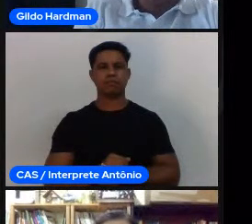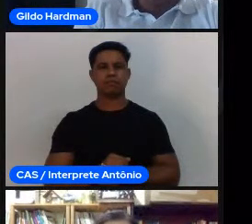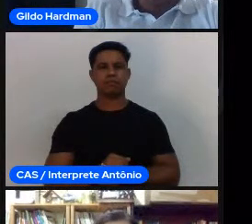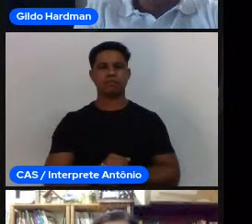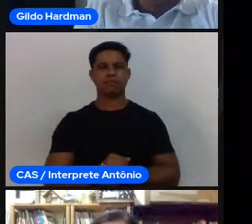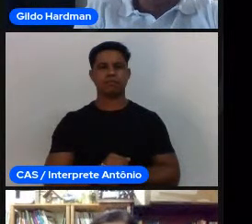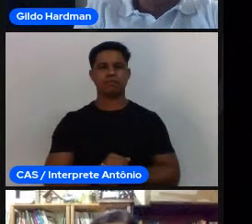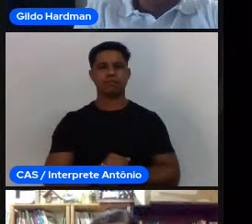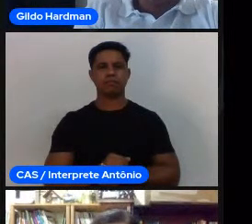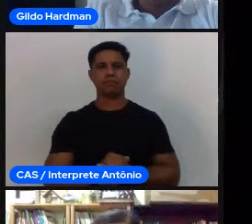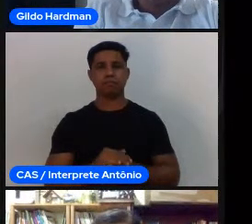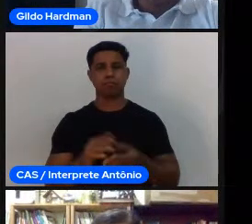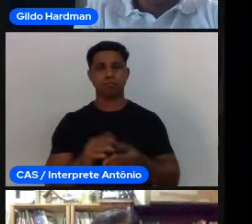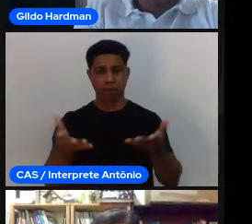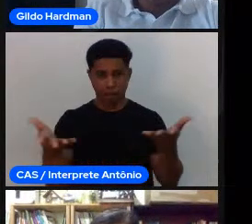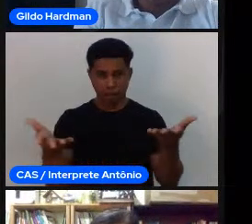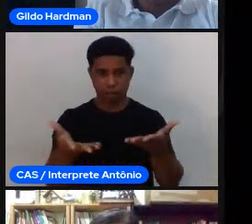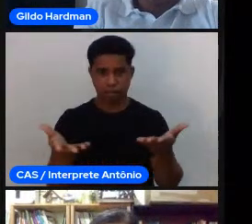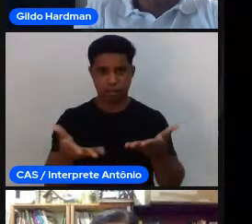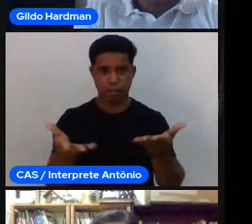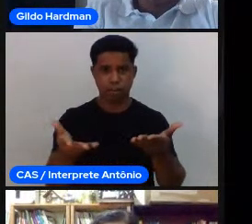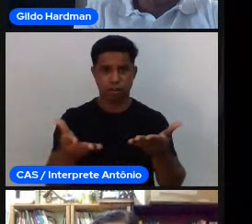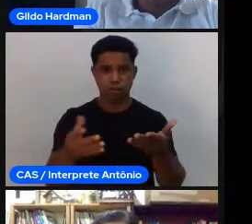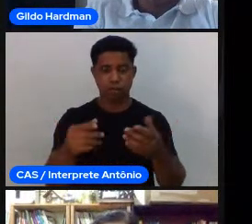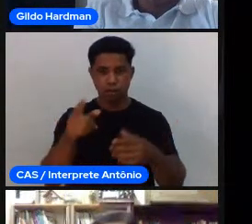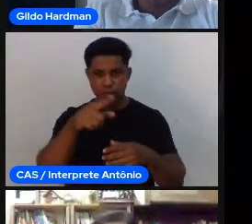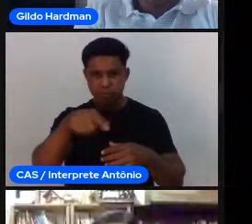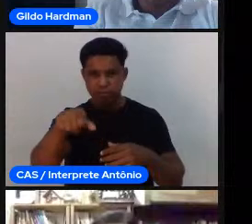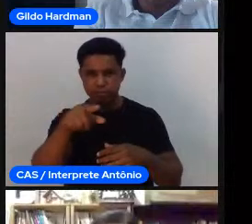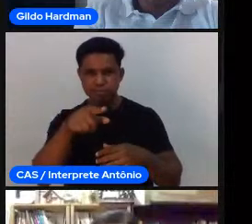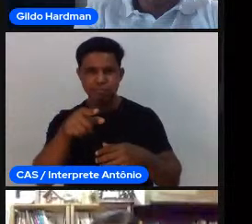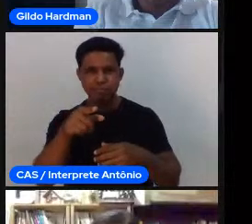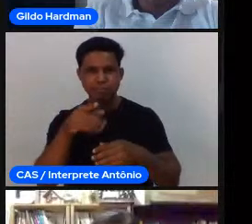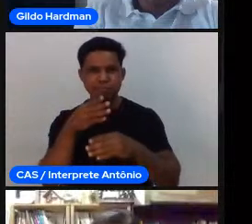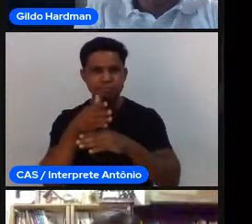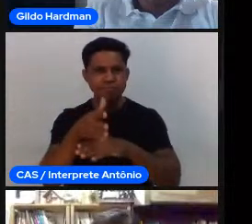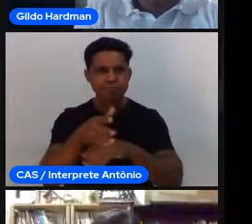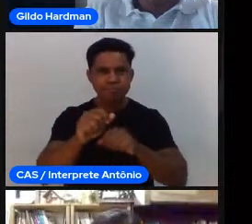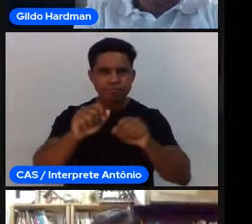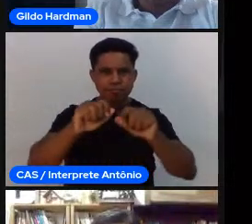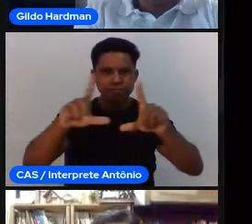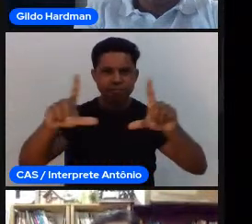Bom, agora vocês vão ter acesso a uma tela compartilhada,